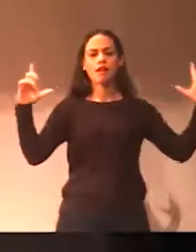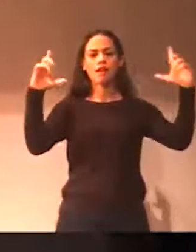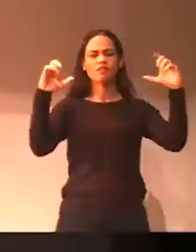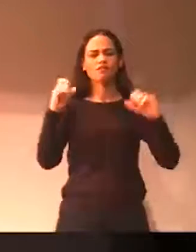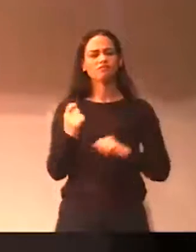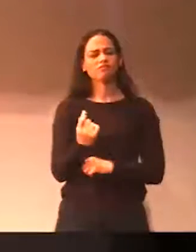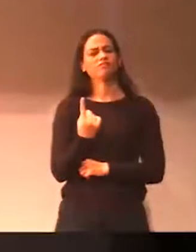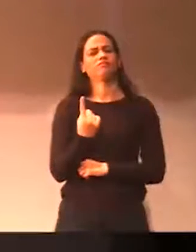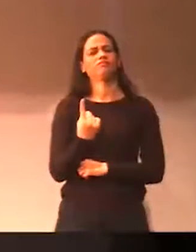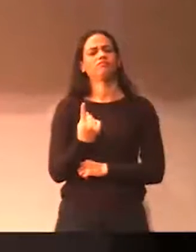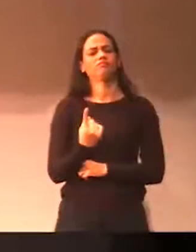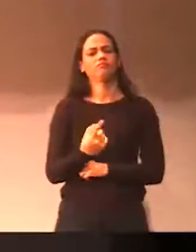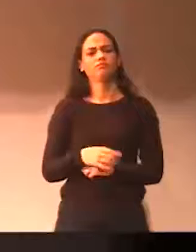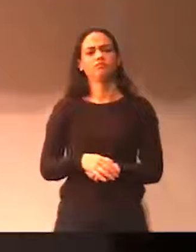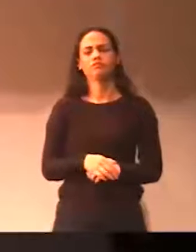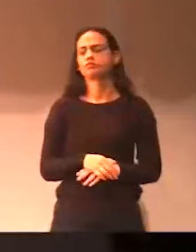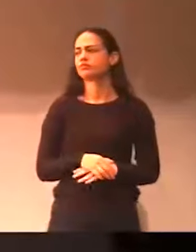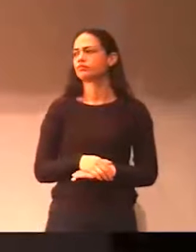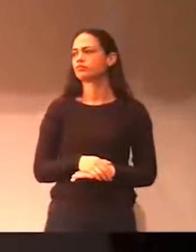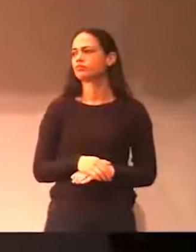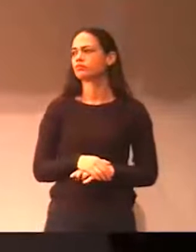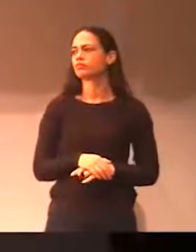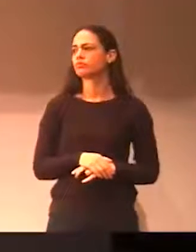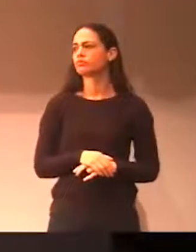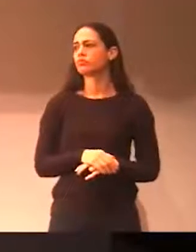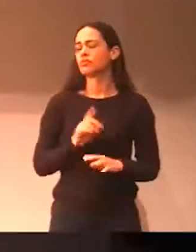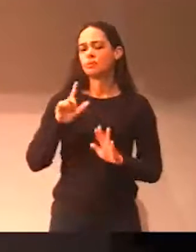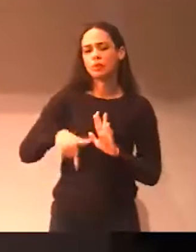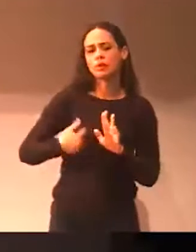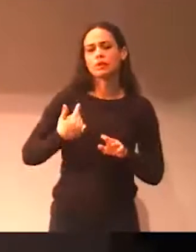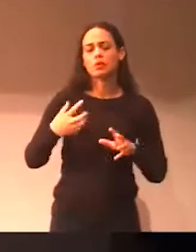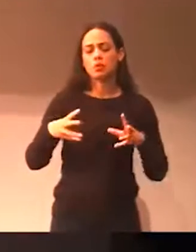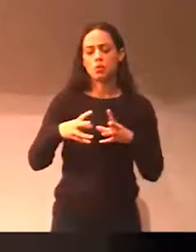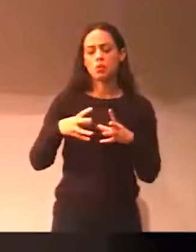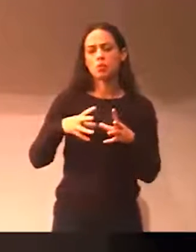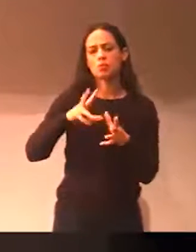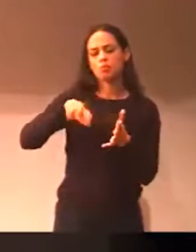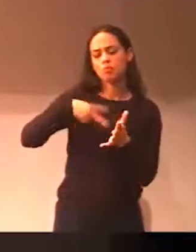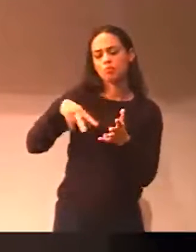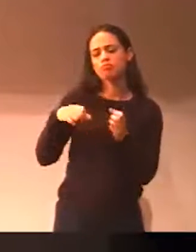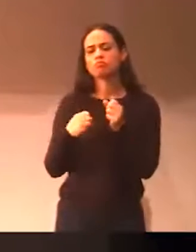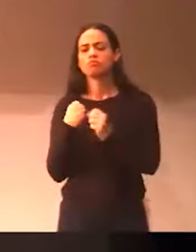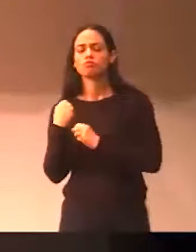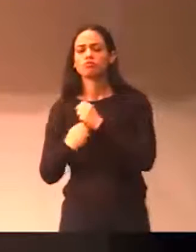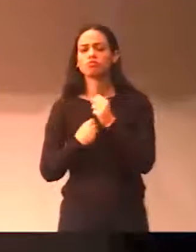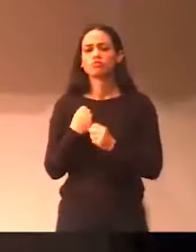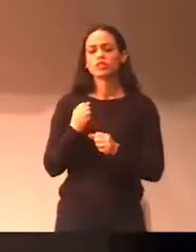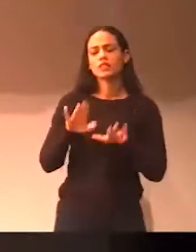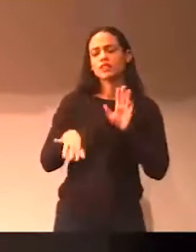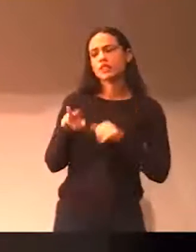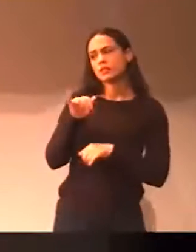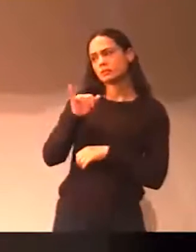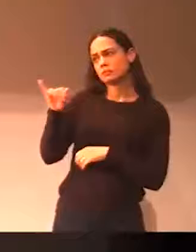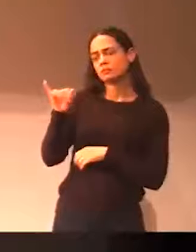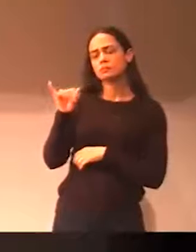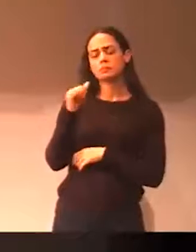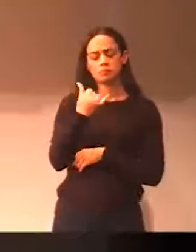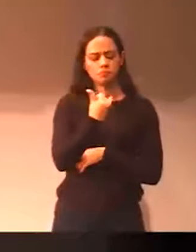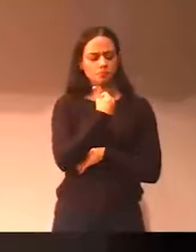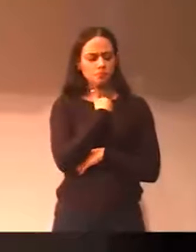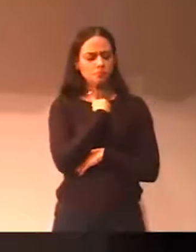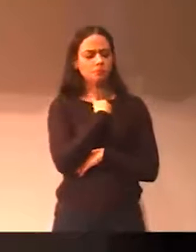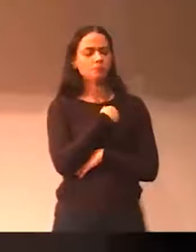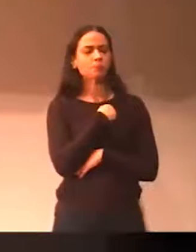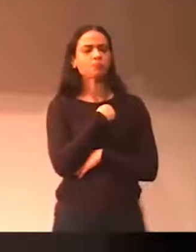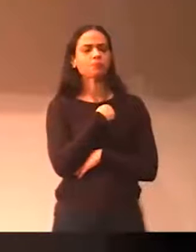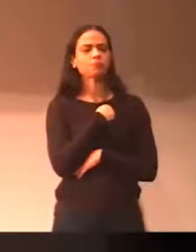um desgosto, não é? Tem também o pessoal da dança, eles já me falaram isso também, eu falei, puxa vida, às vezes a gente pede um apoio ali, infelizmente